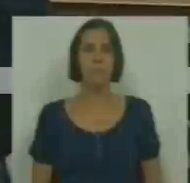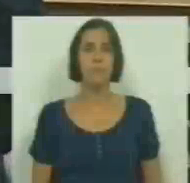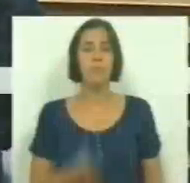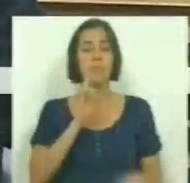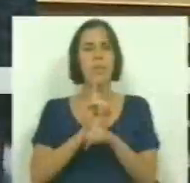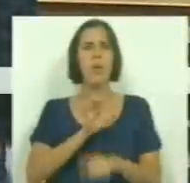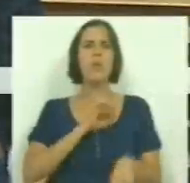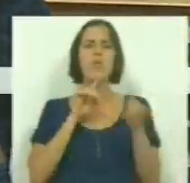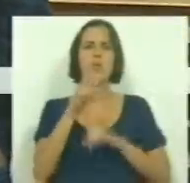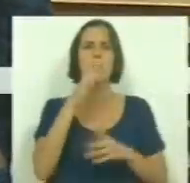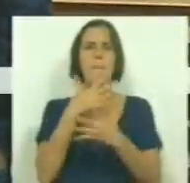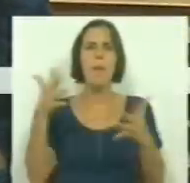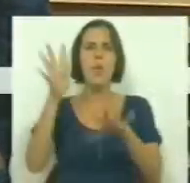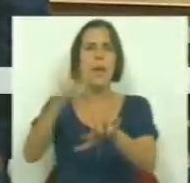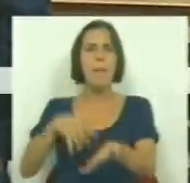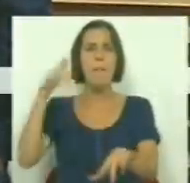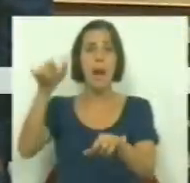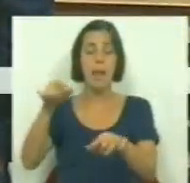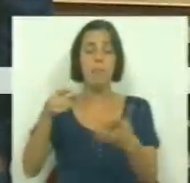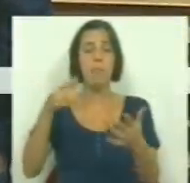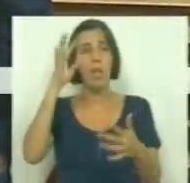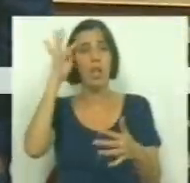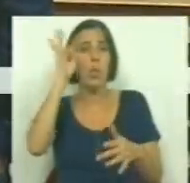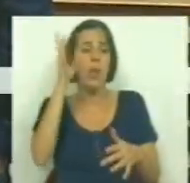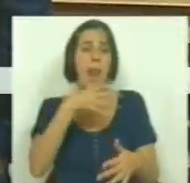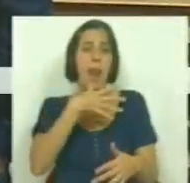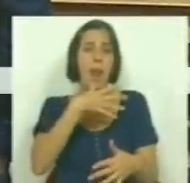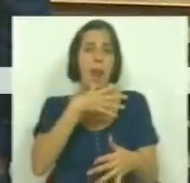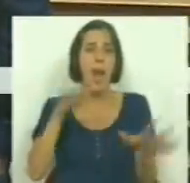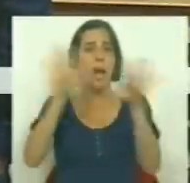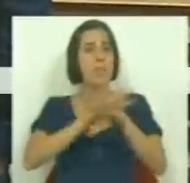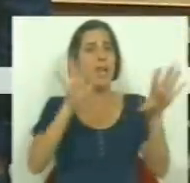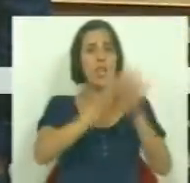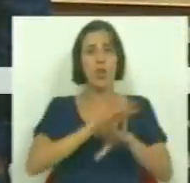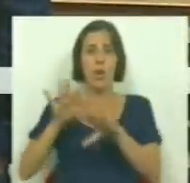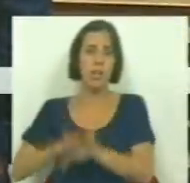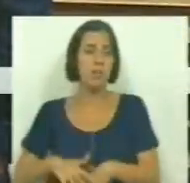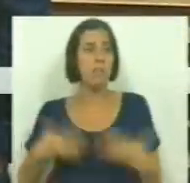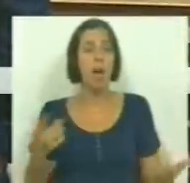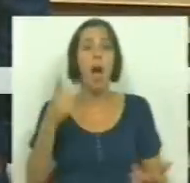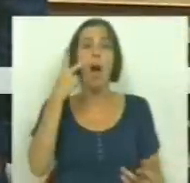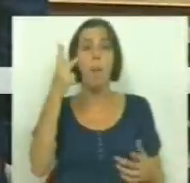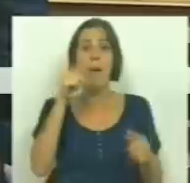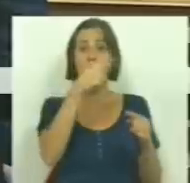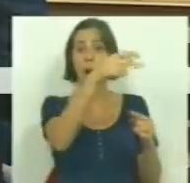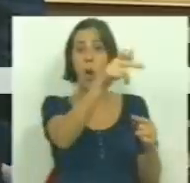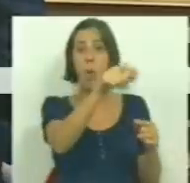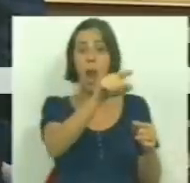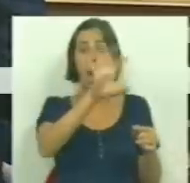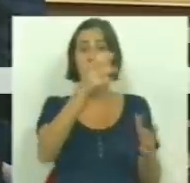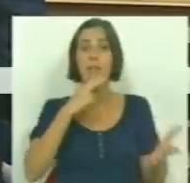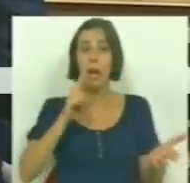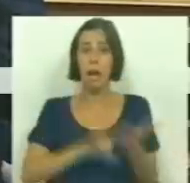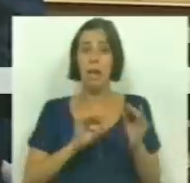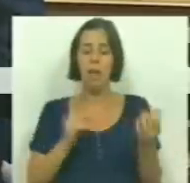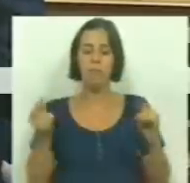Enquanto os senhores deputados da maioria parlamentar vão teorizando abstrações, há uma vida lá fora e há um país real